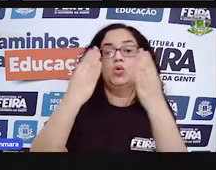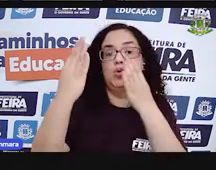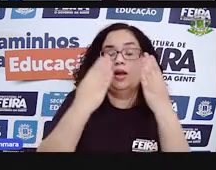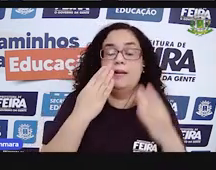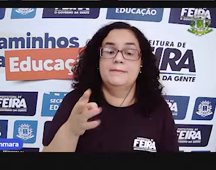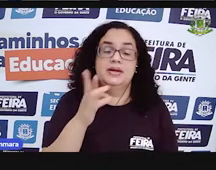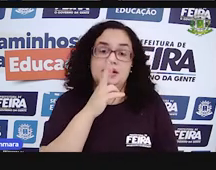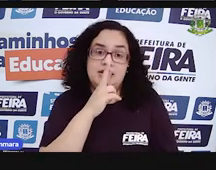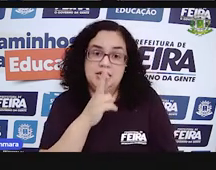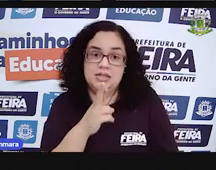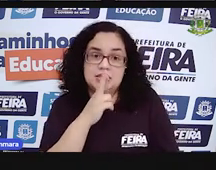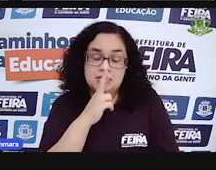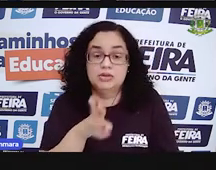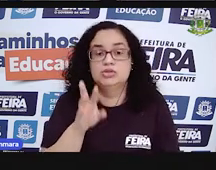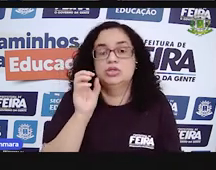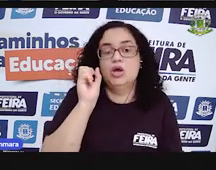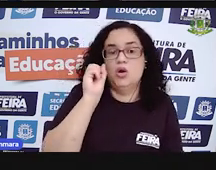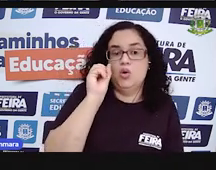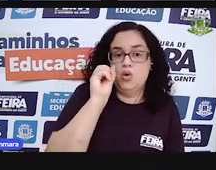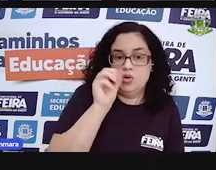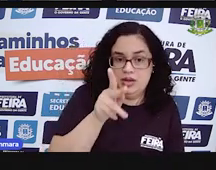resultados. Tá bom?